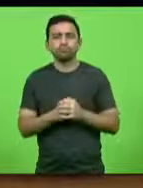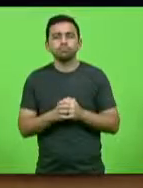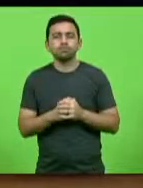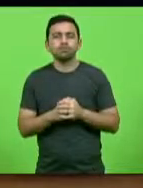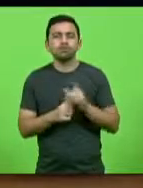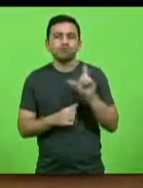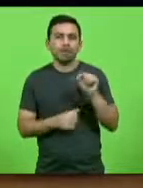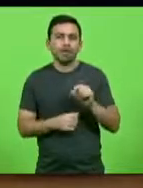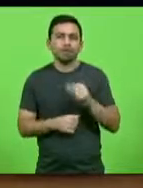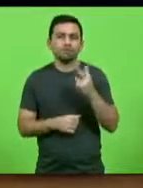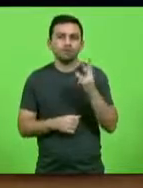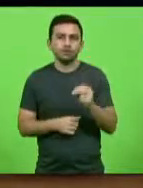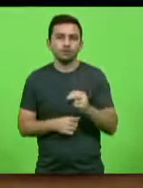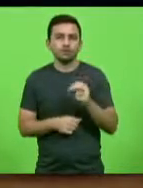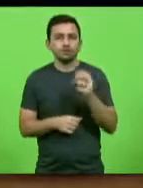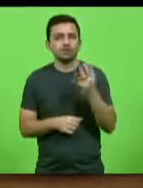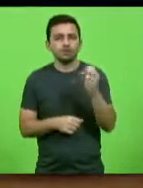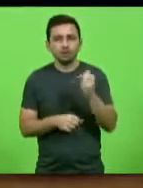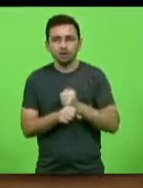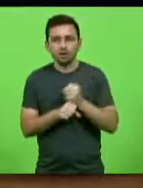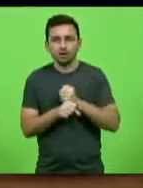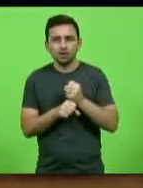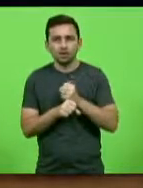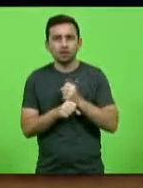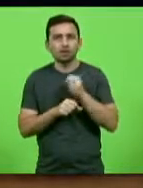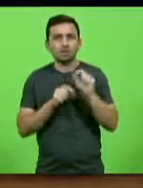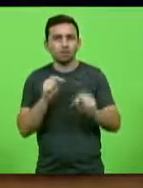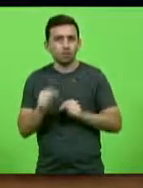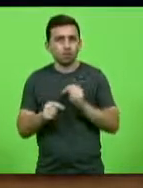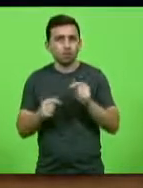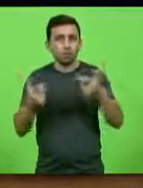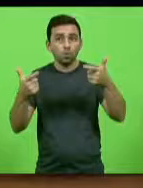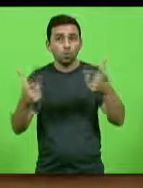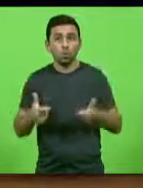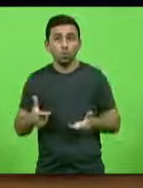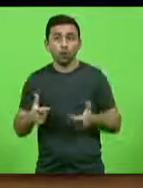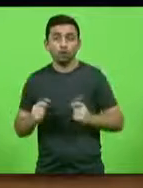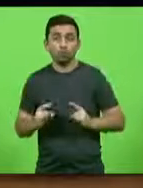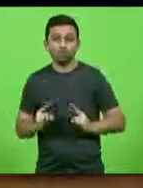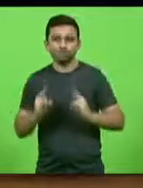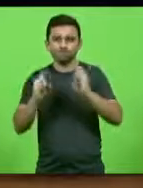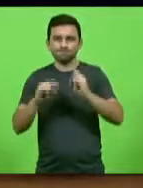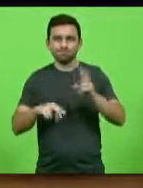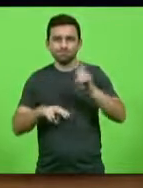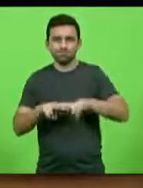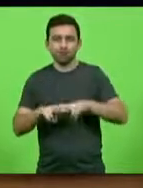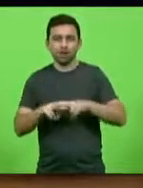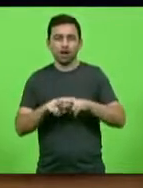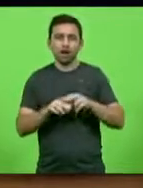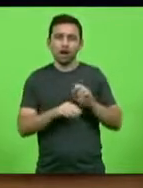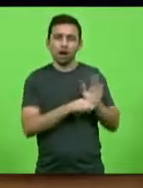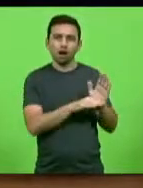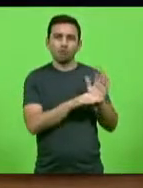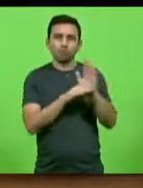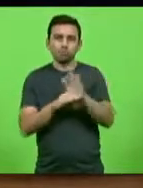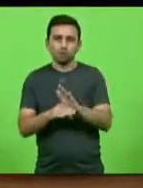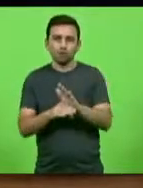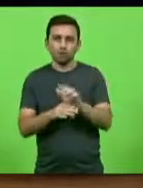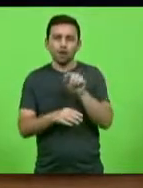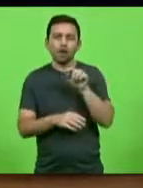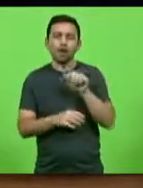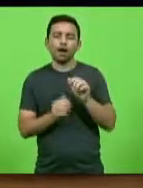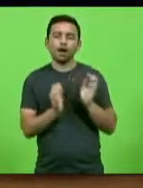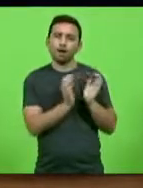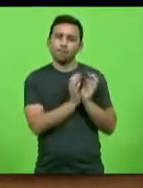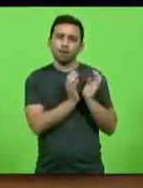anos do presídio de São Joaquim que está parado para APAI, um pedido da comunidade